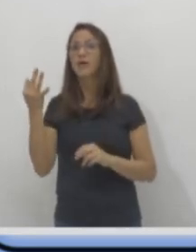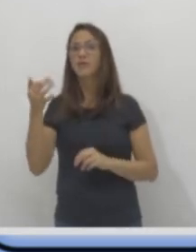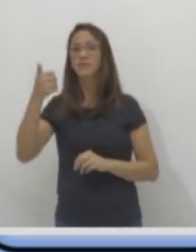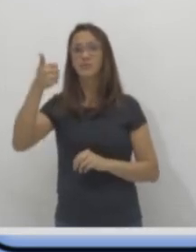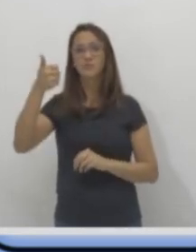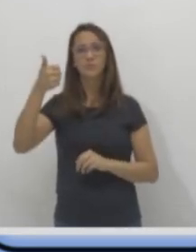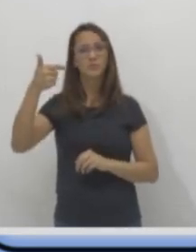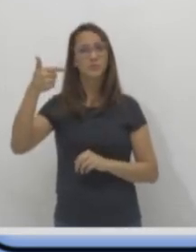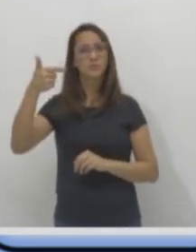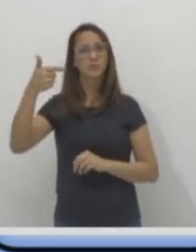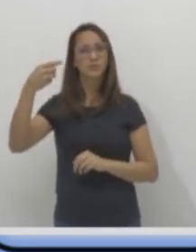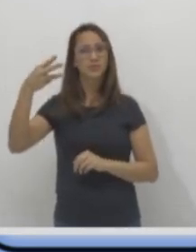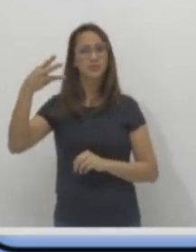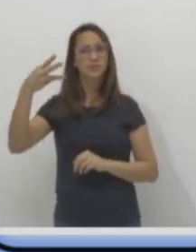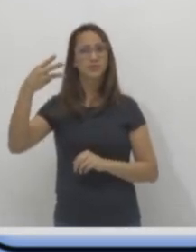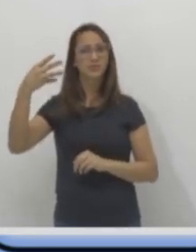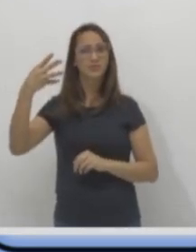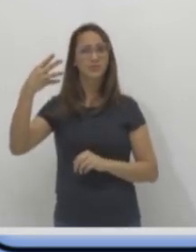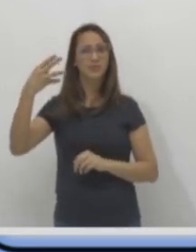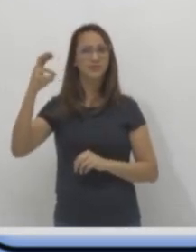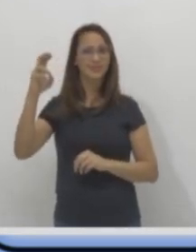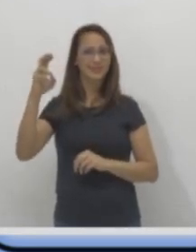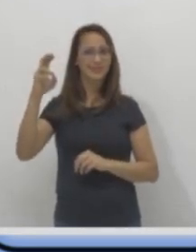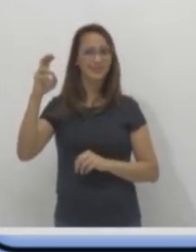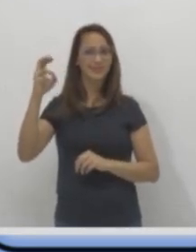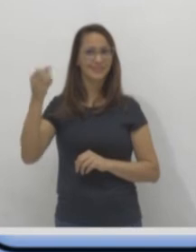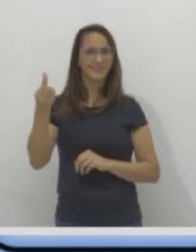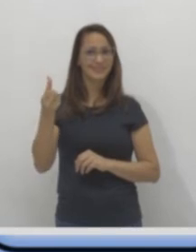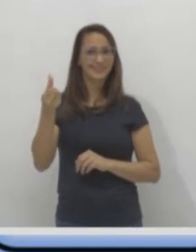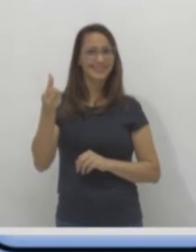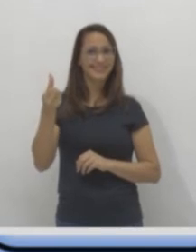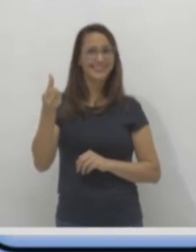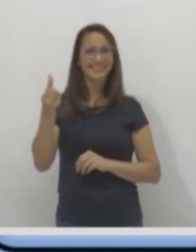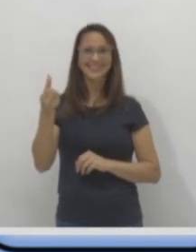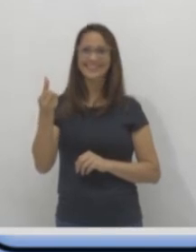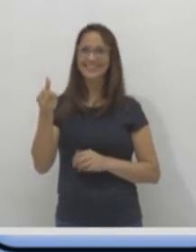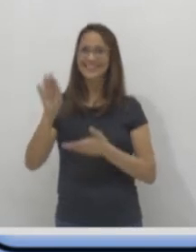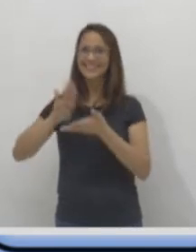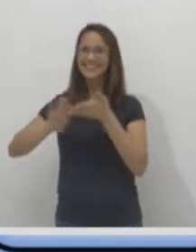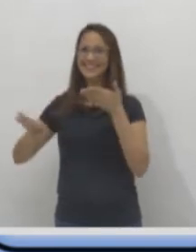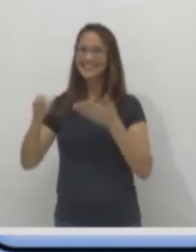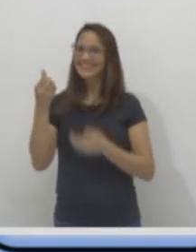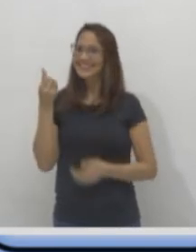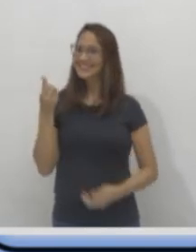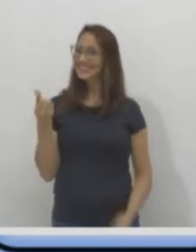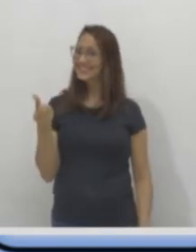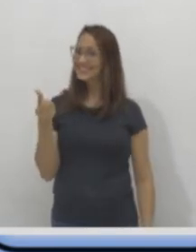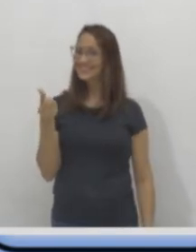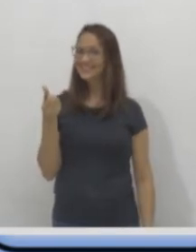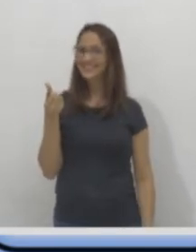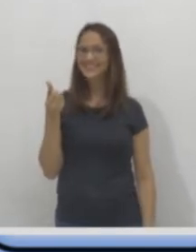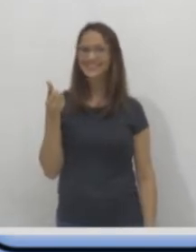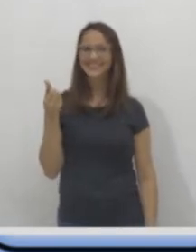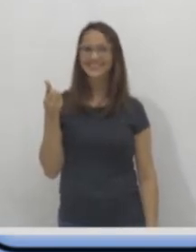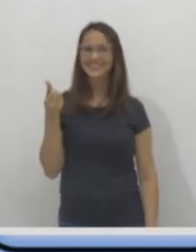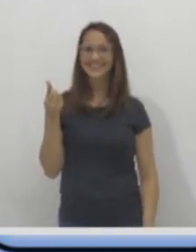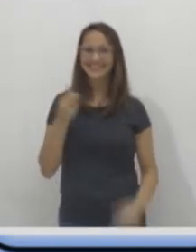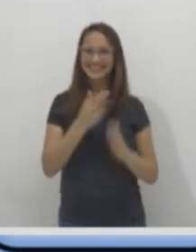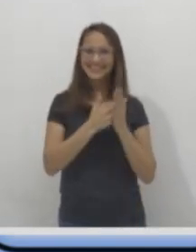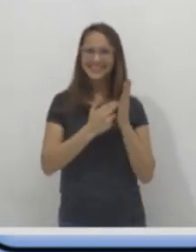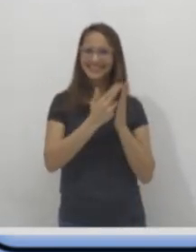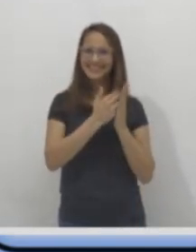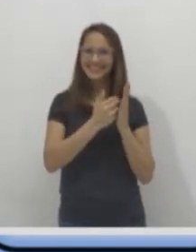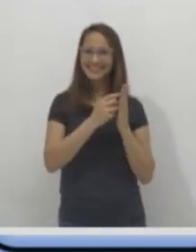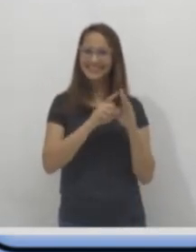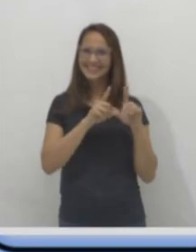dois, três, quatro, cinco, seis. Sobraram seis figurinhas. Viu